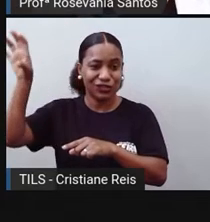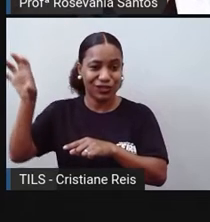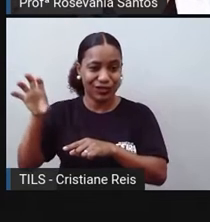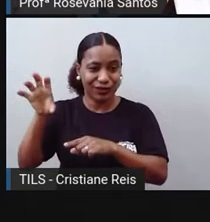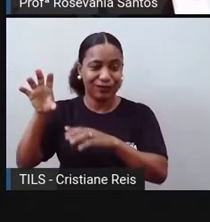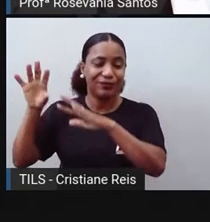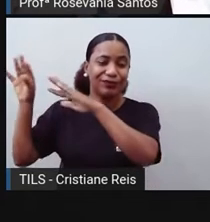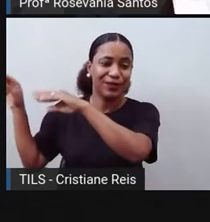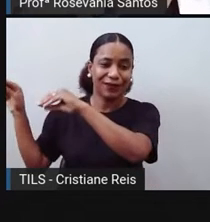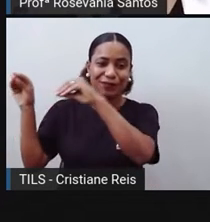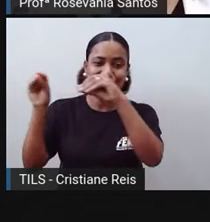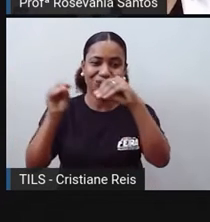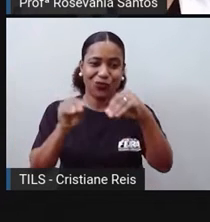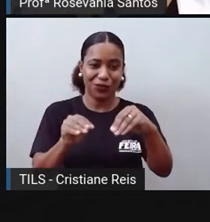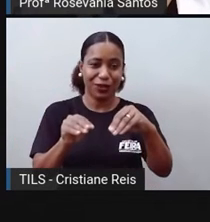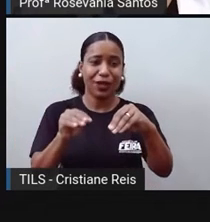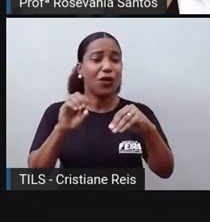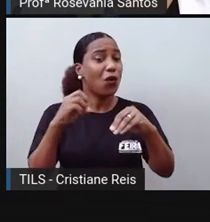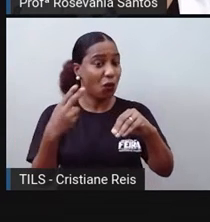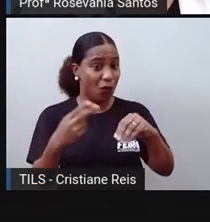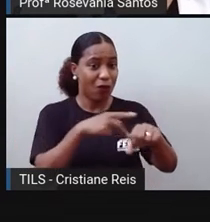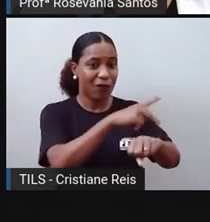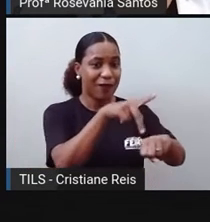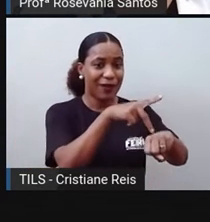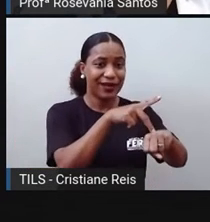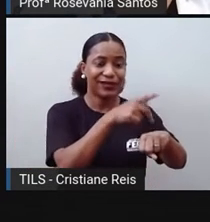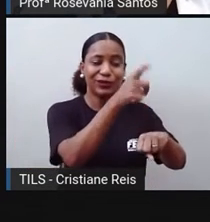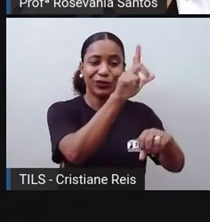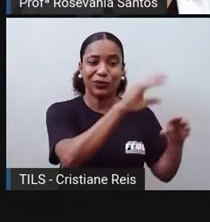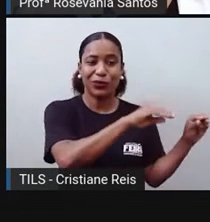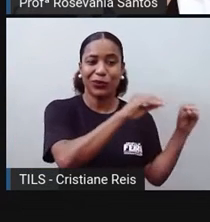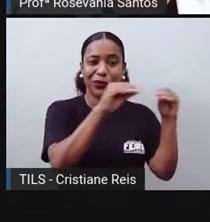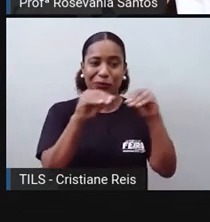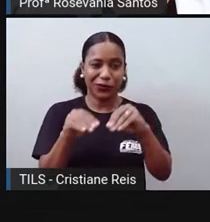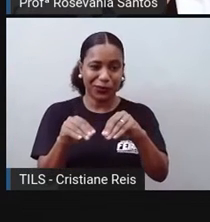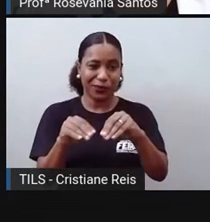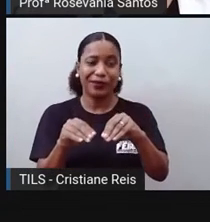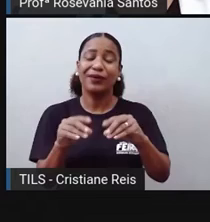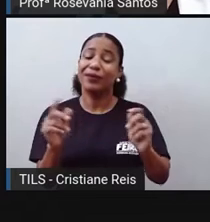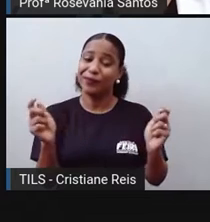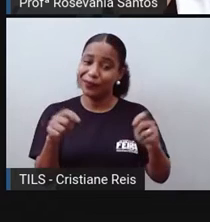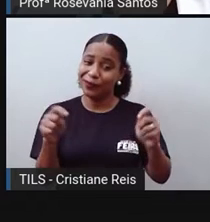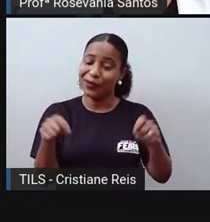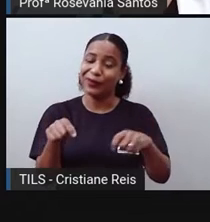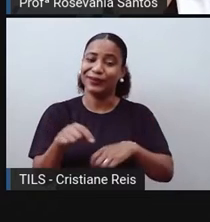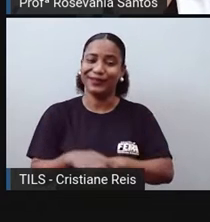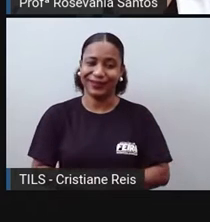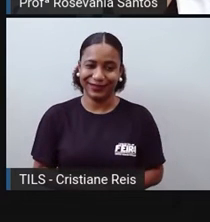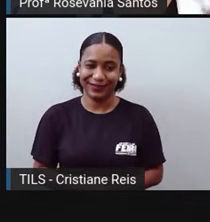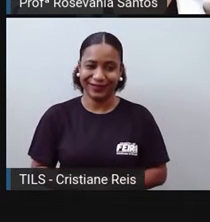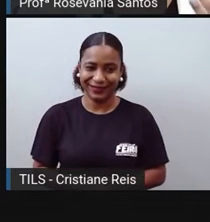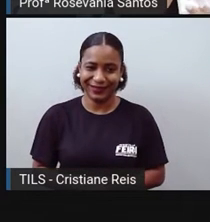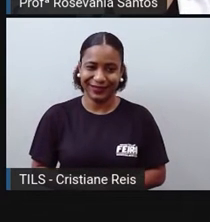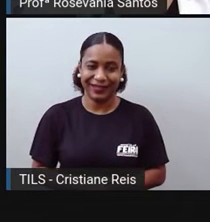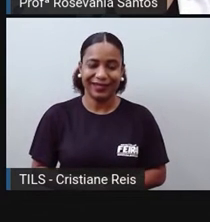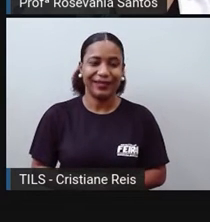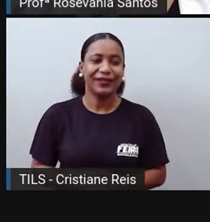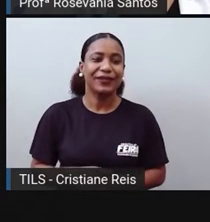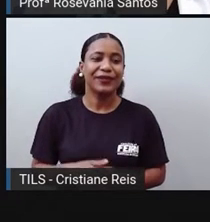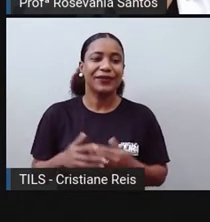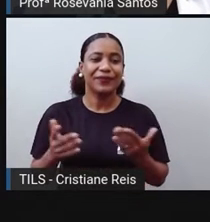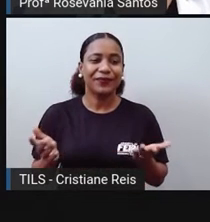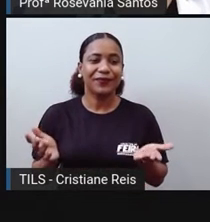de outros países para um outro determinado local. Então, esse povo que, no caso, quando se